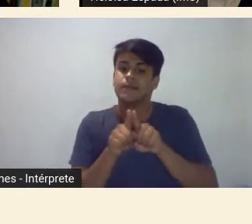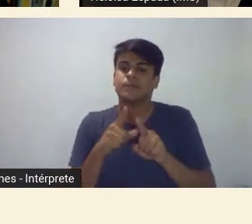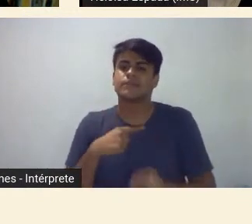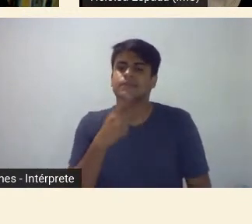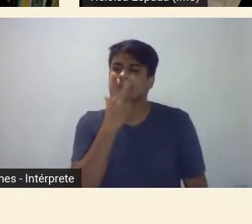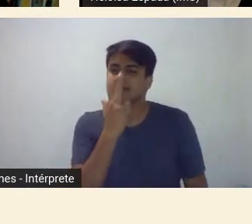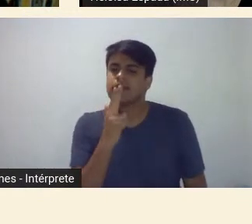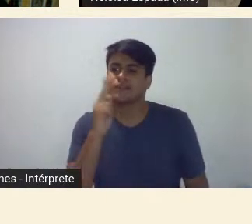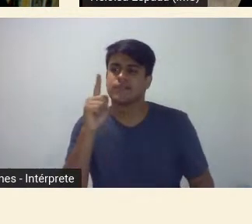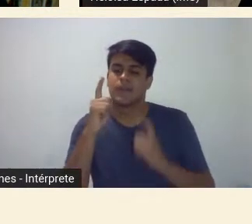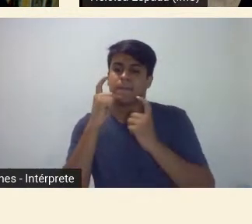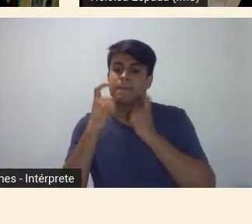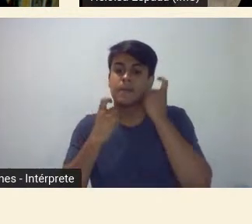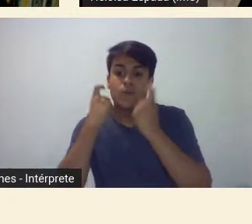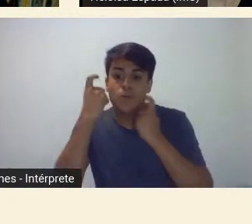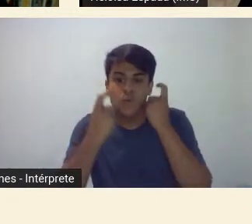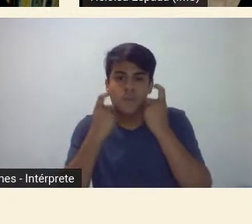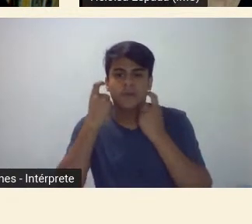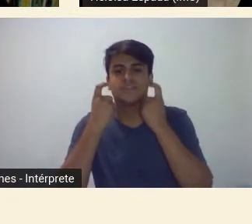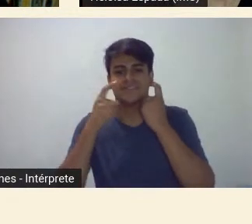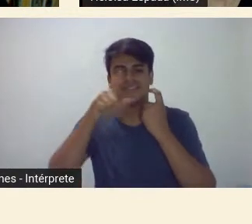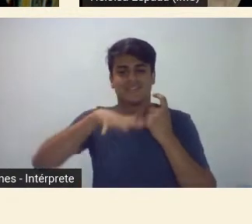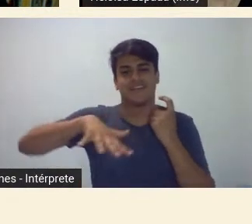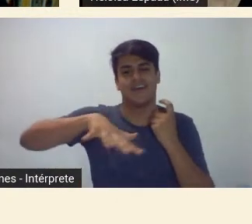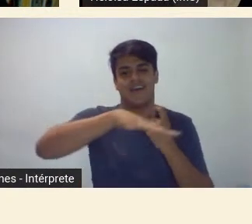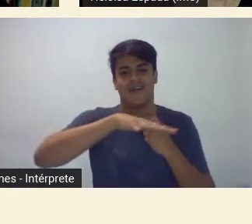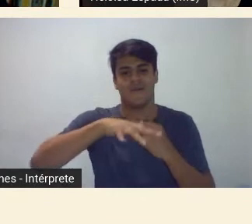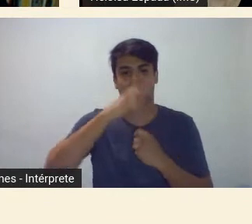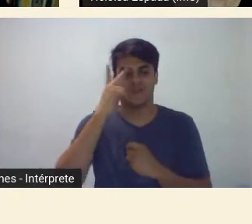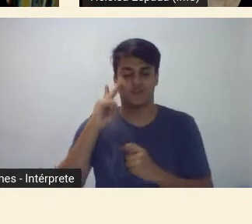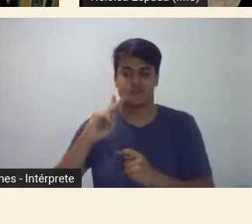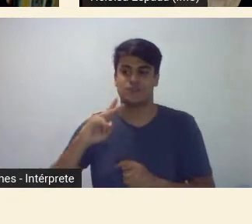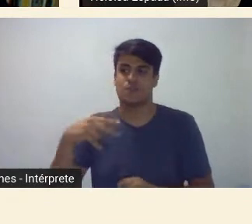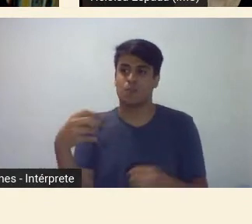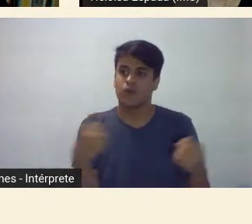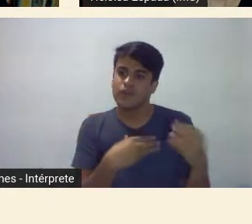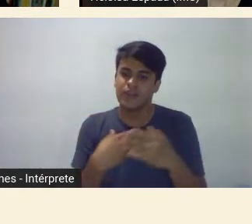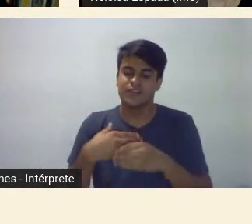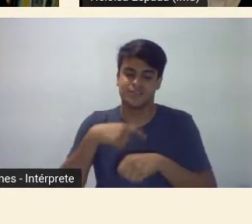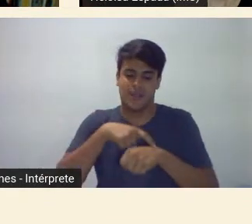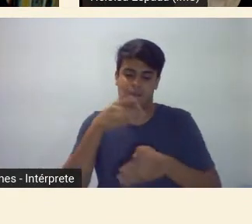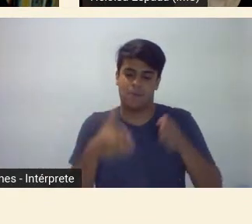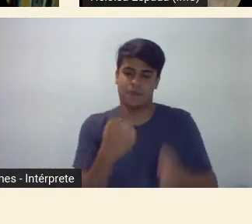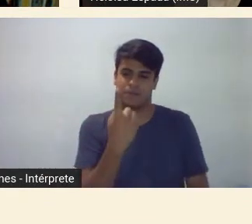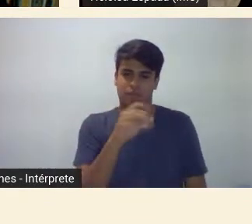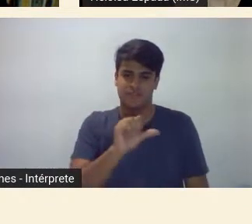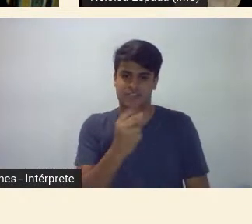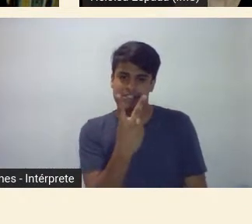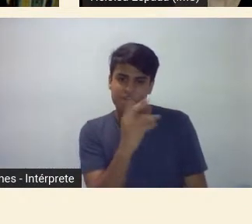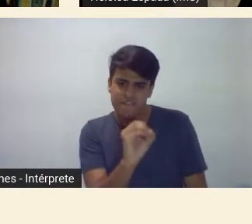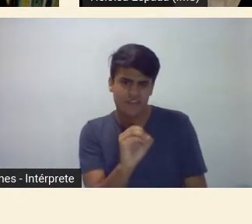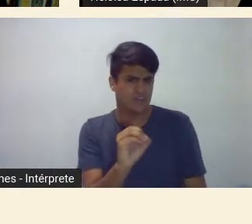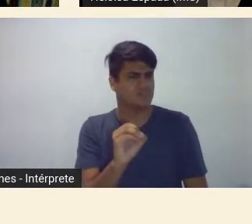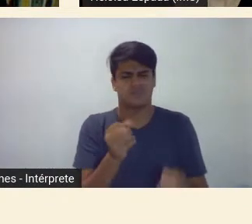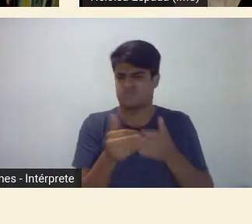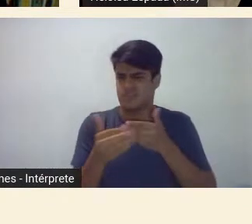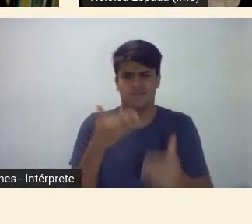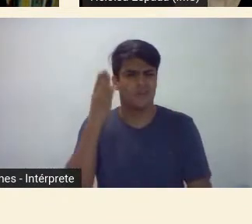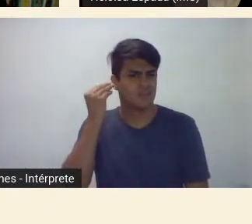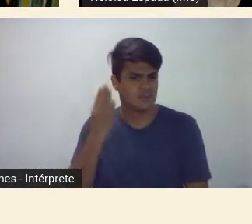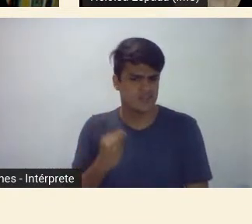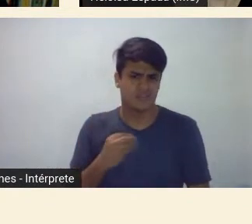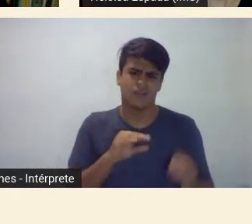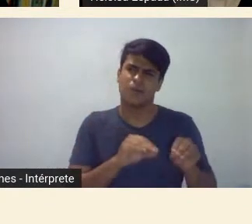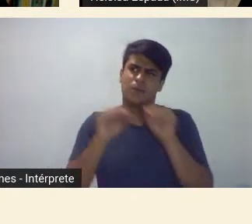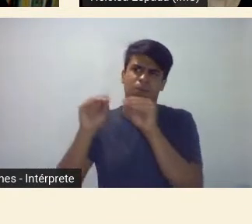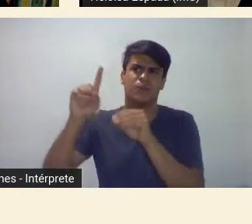preocupação social que surge entre esses modernistas que eram da década de 20 mesmo uma Tarsila que vai para a União Soviética